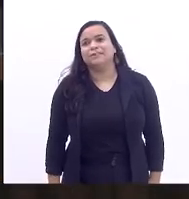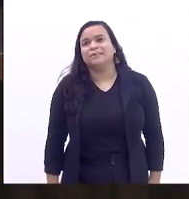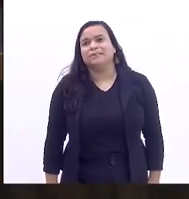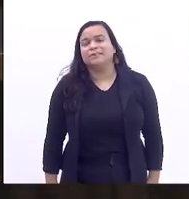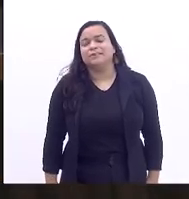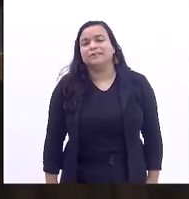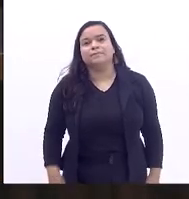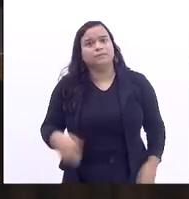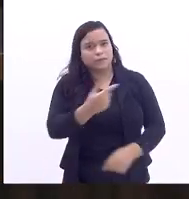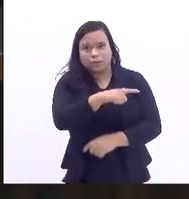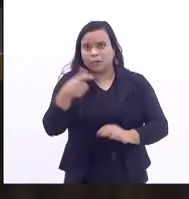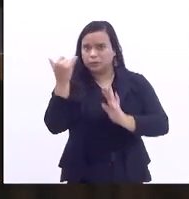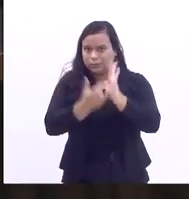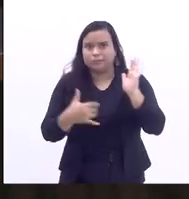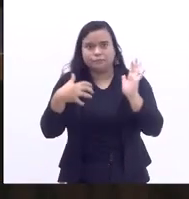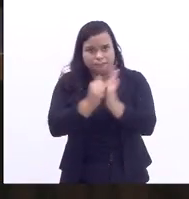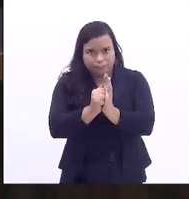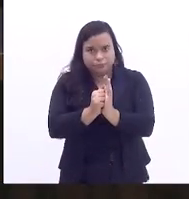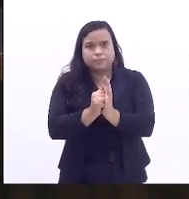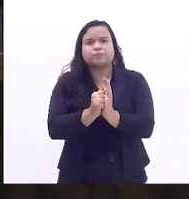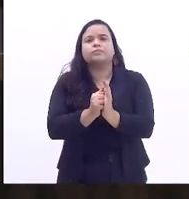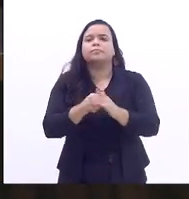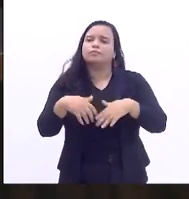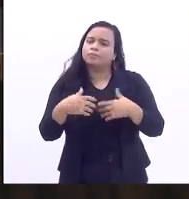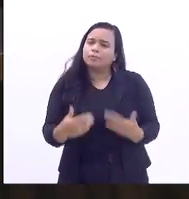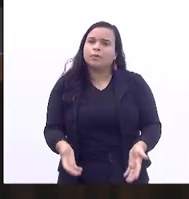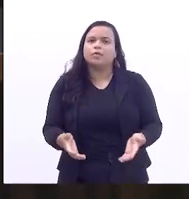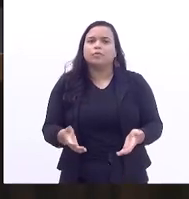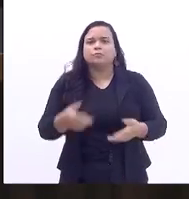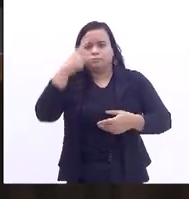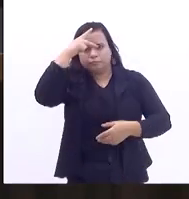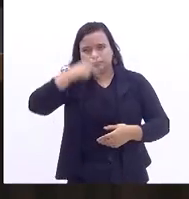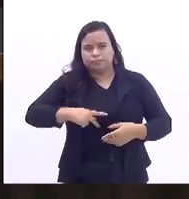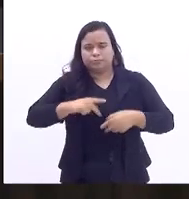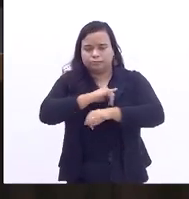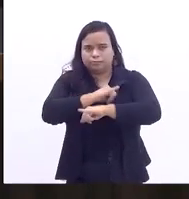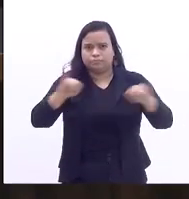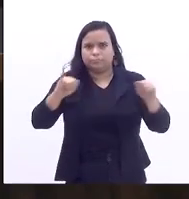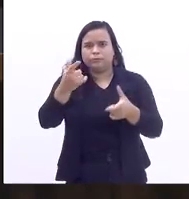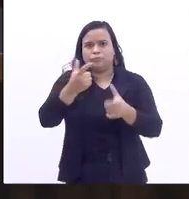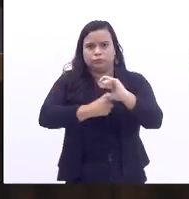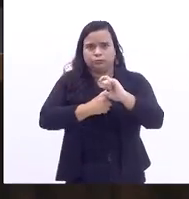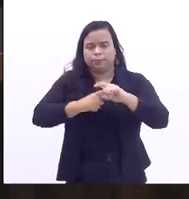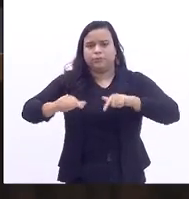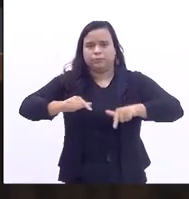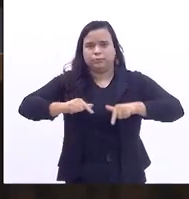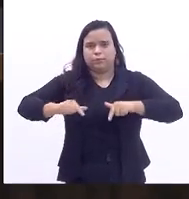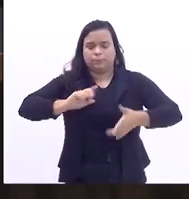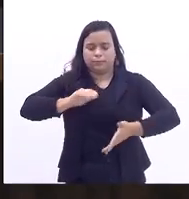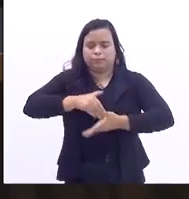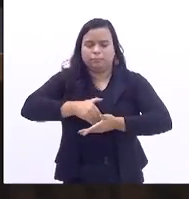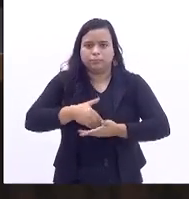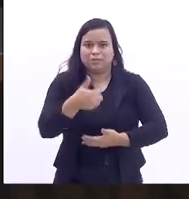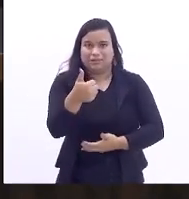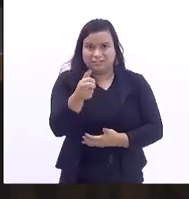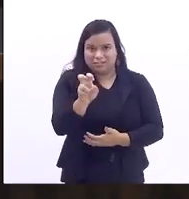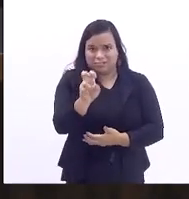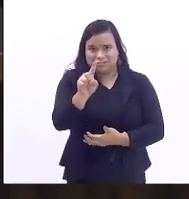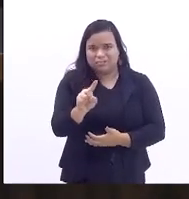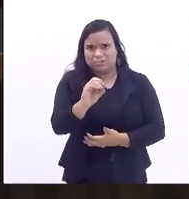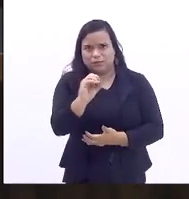Não havendo mais oradores escritos, a presidência suspende os trabalhos dessa sessão até as 15 horas,